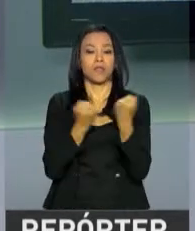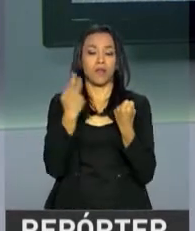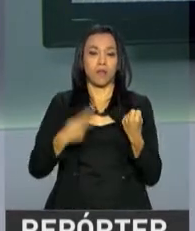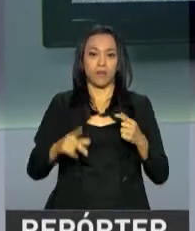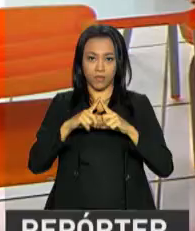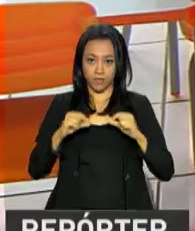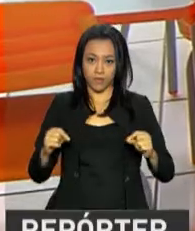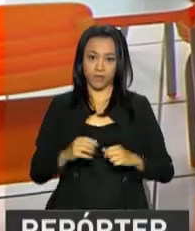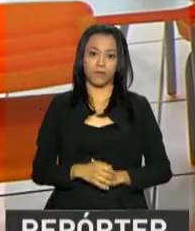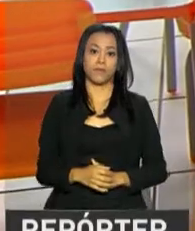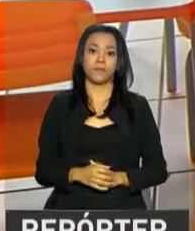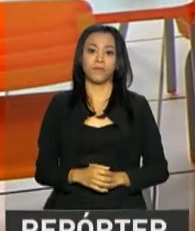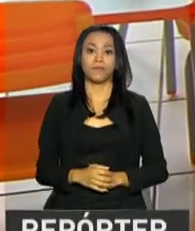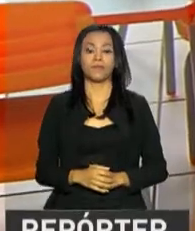Brasília.